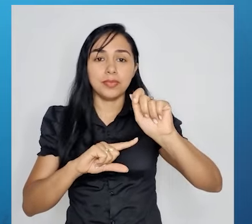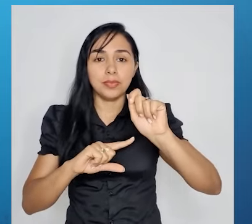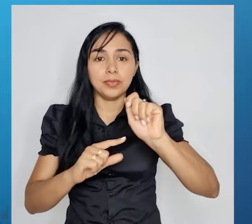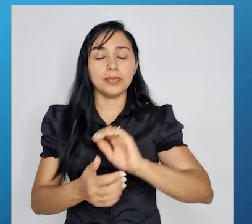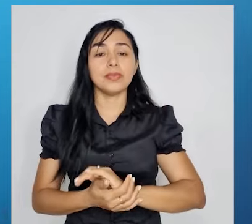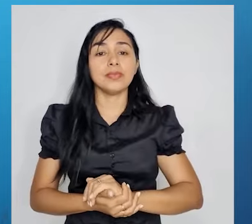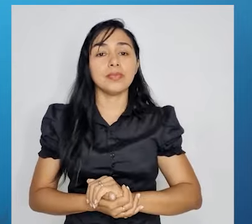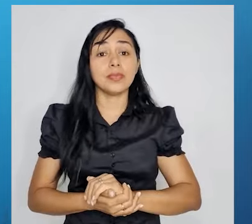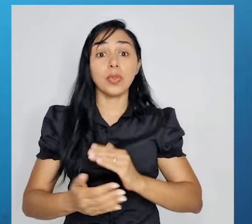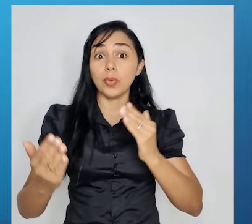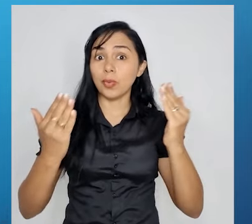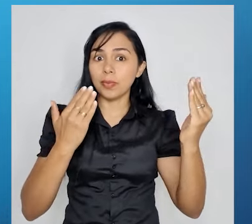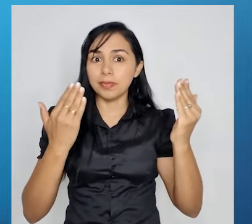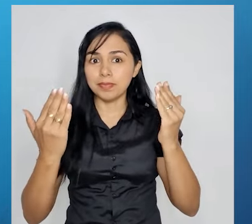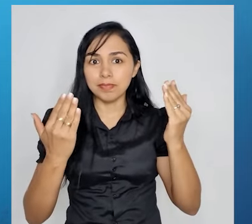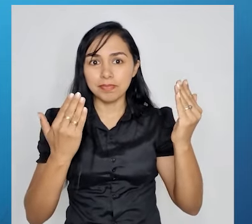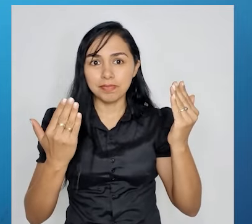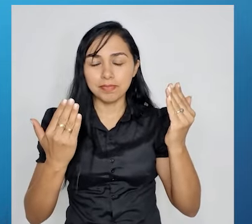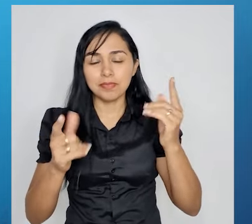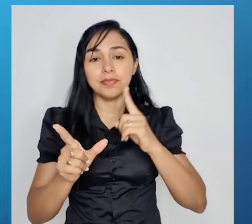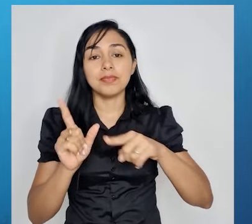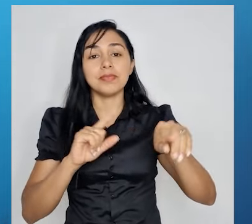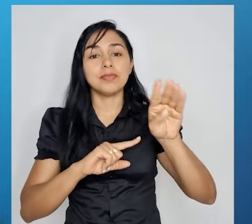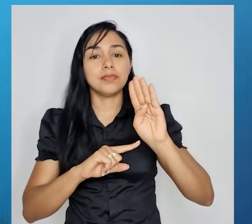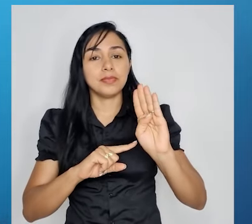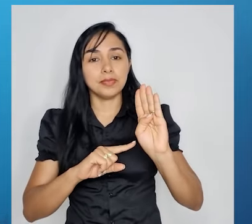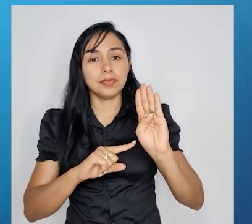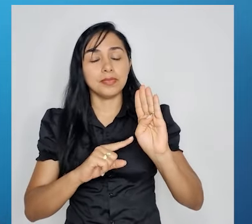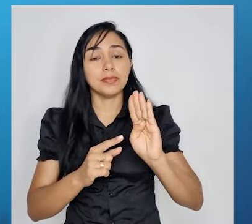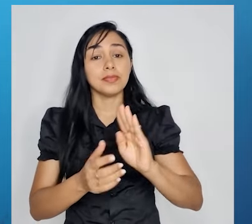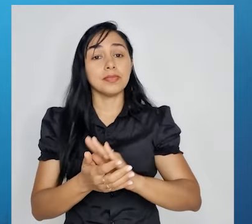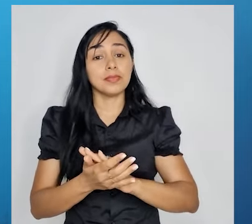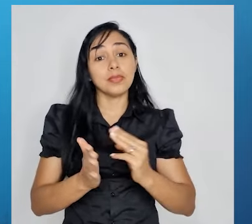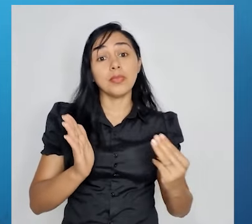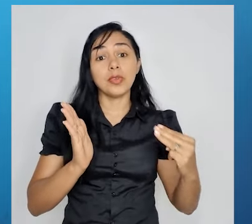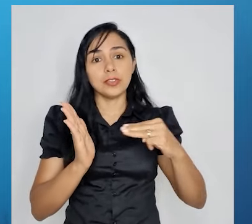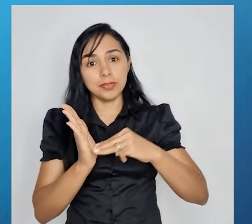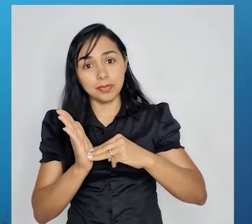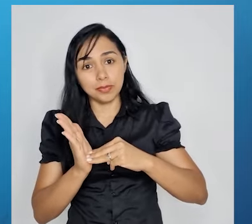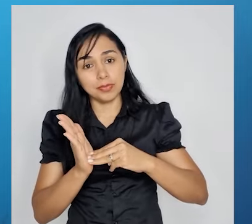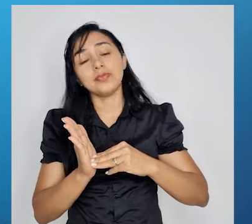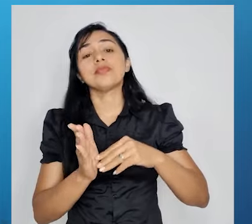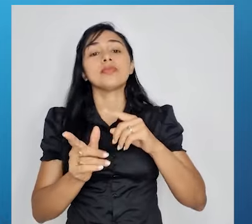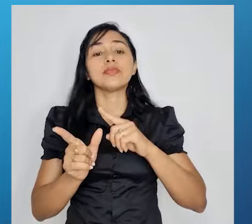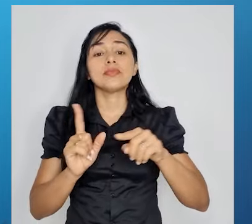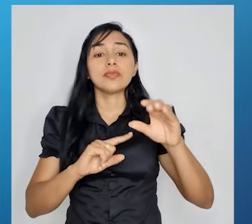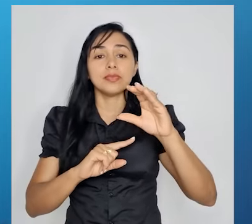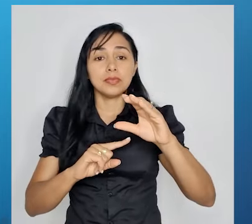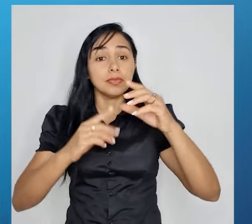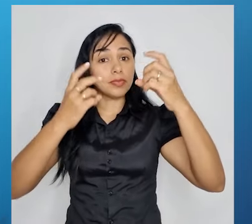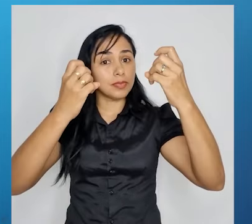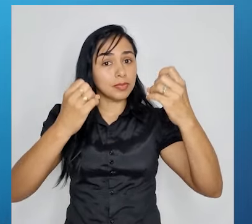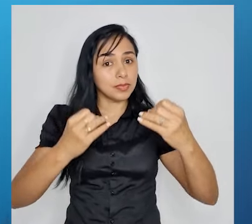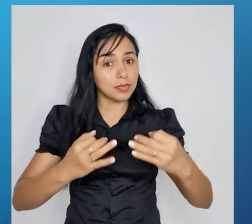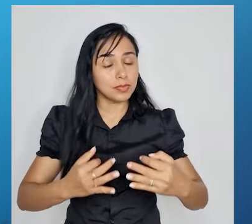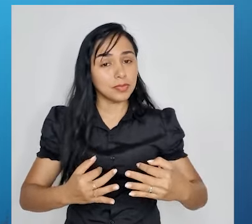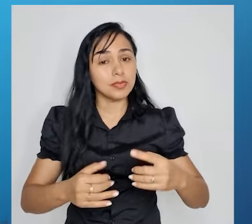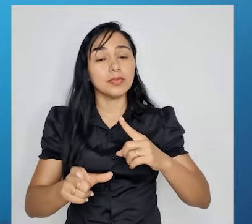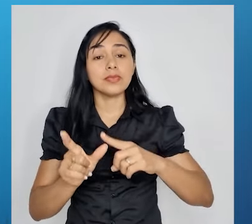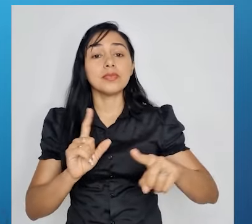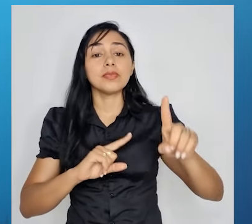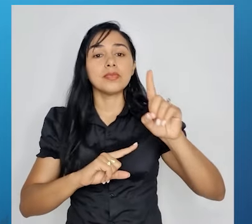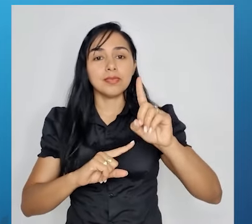comparação, B, causa, C, explicação ou D,